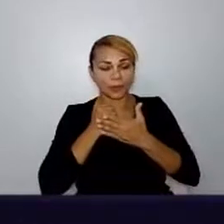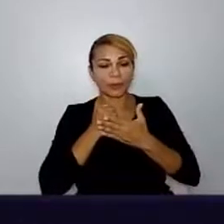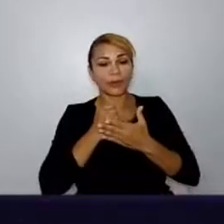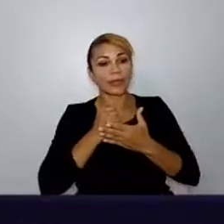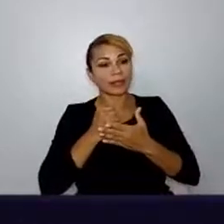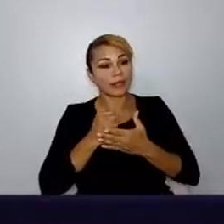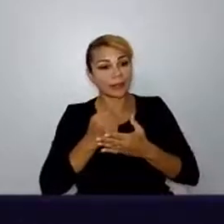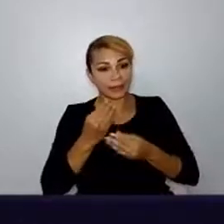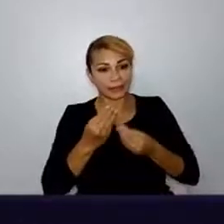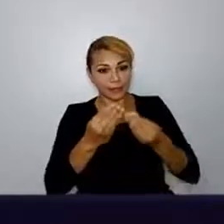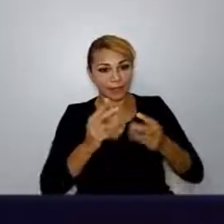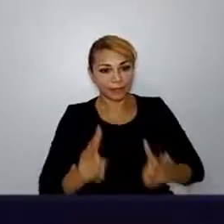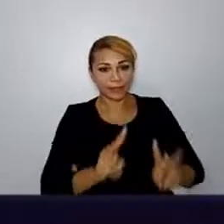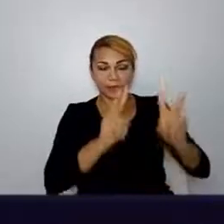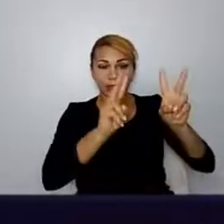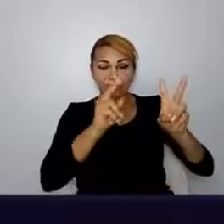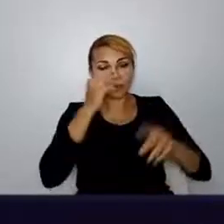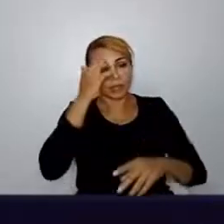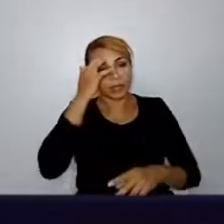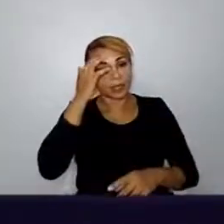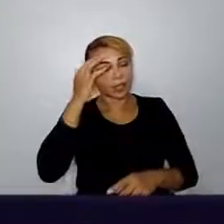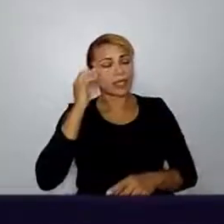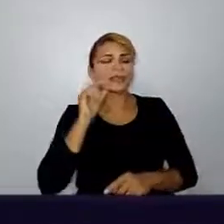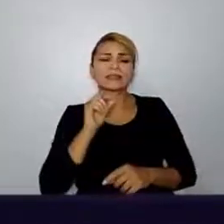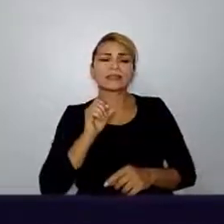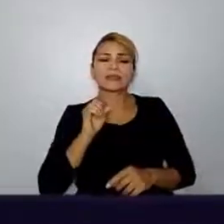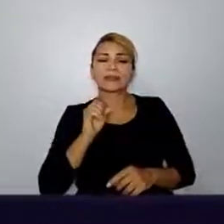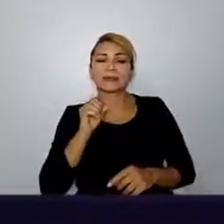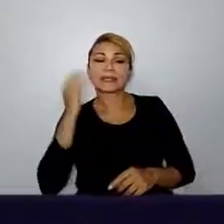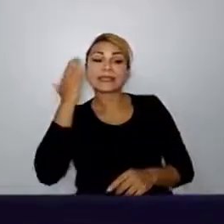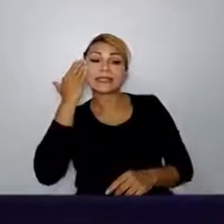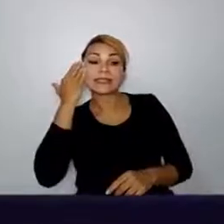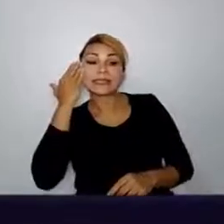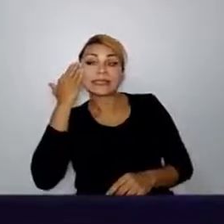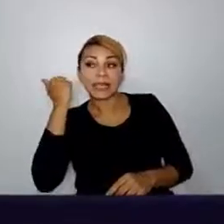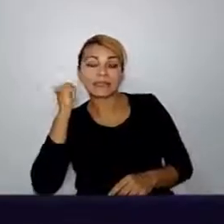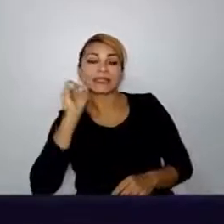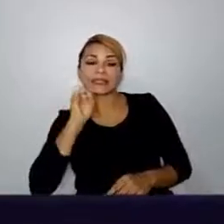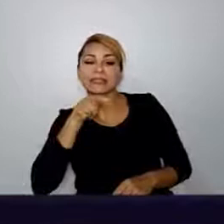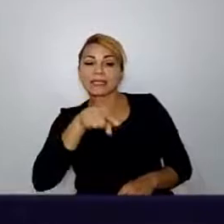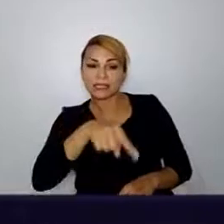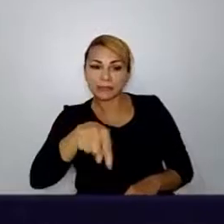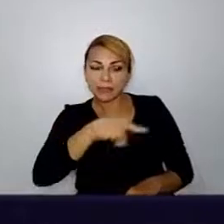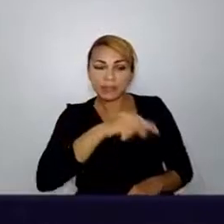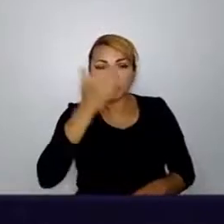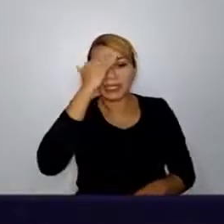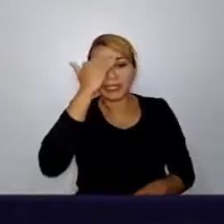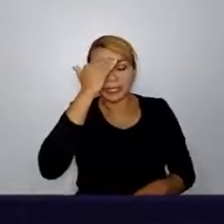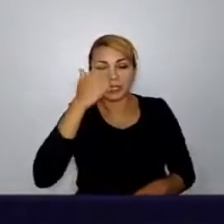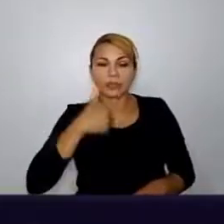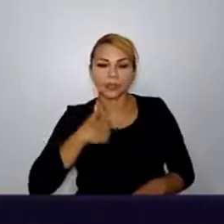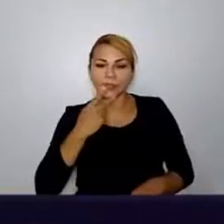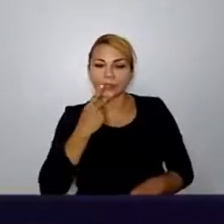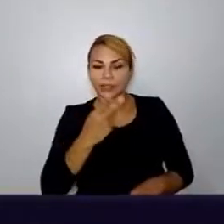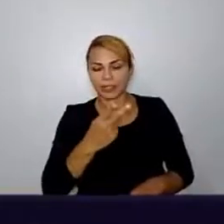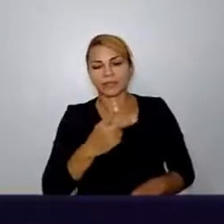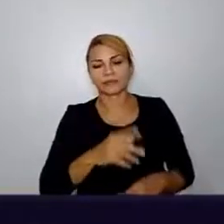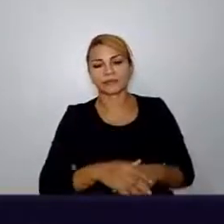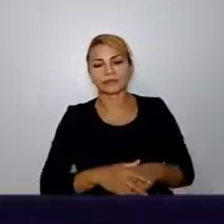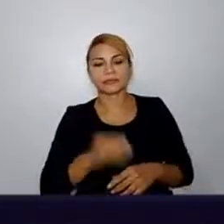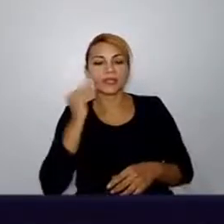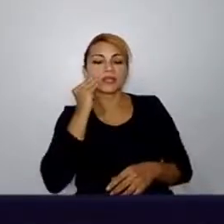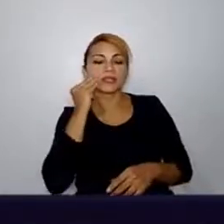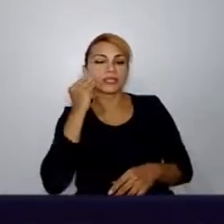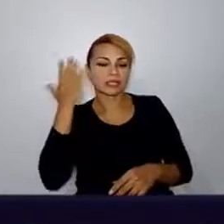entenderam o que eu quis dizer, quando eu estou me comunicando na situação mais complicada. E eu tento, quer dizer, eu tentava, né,